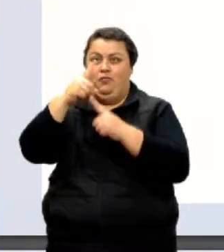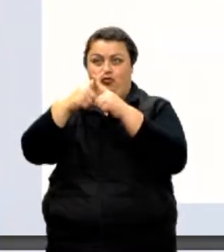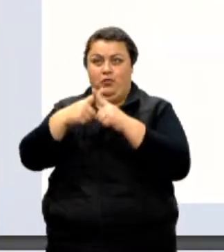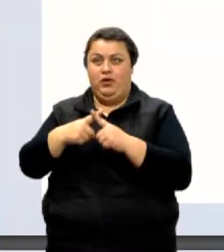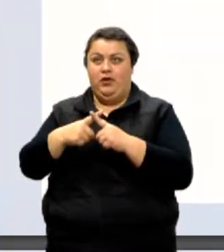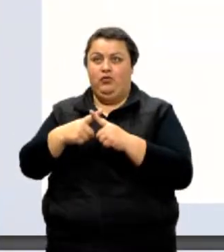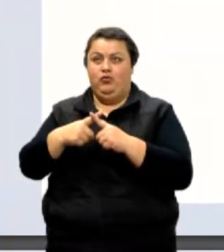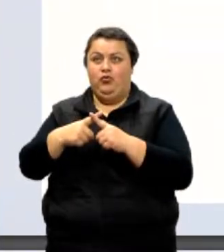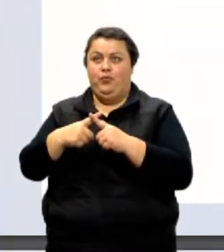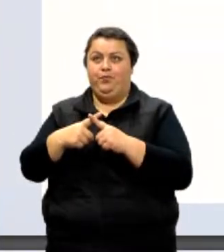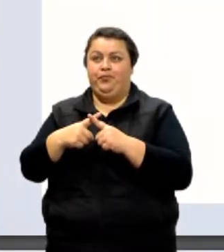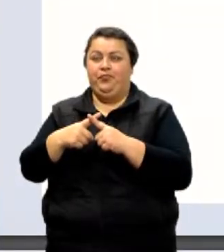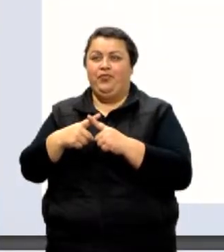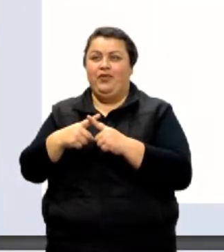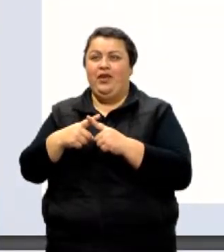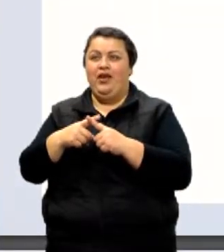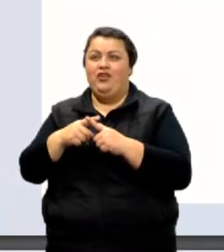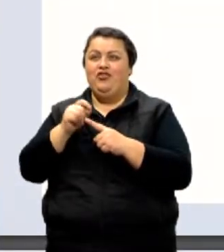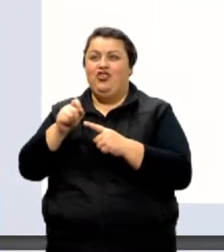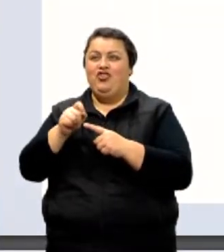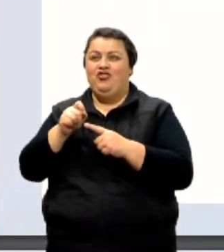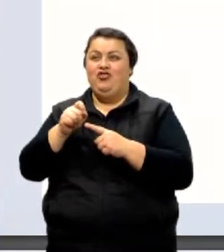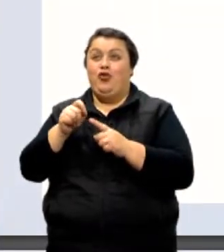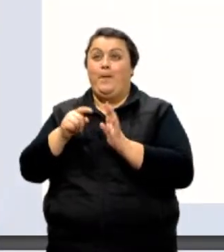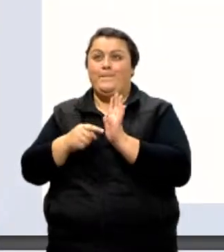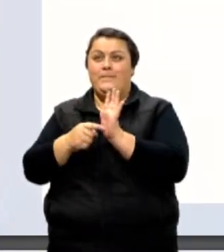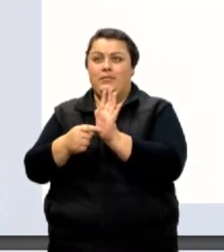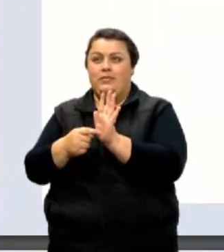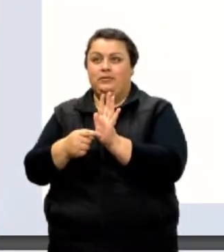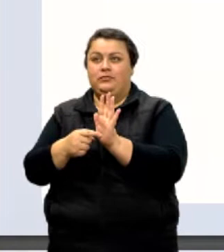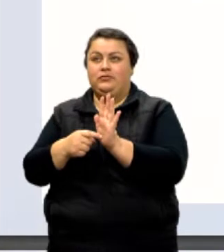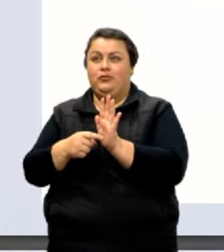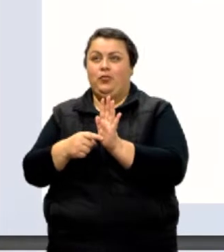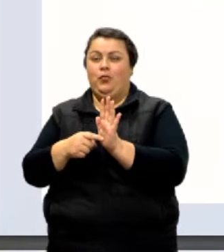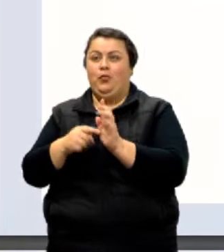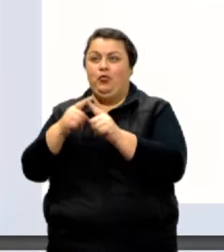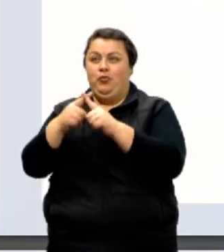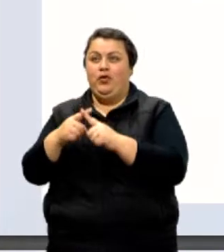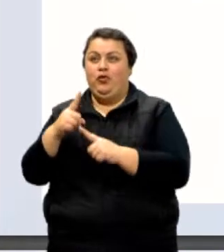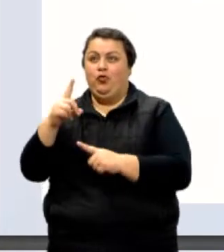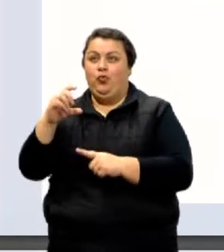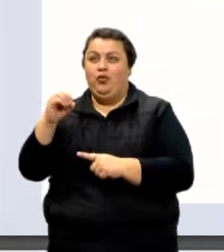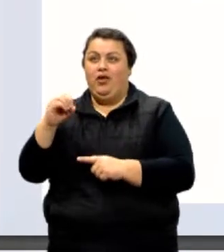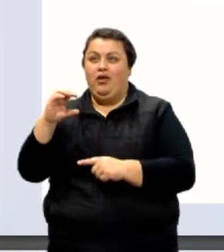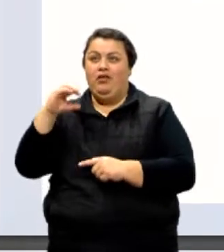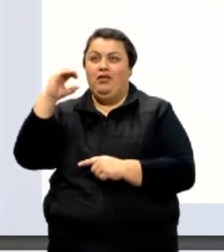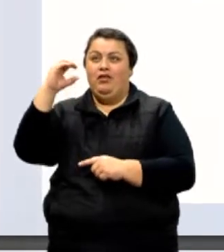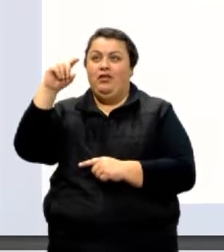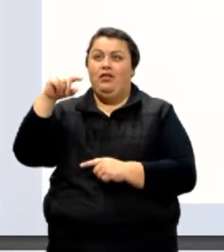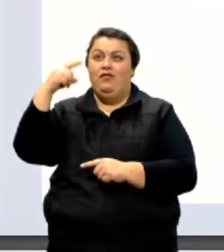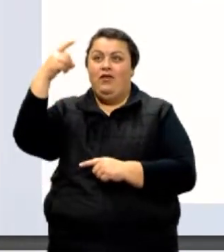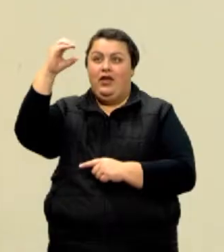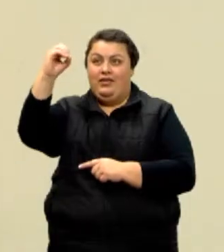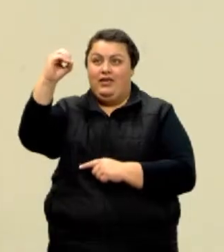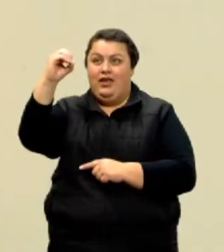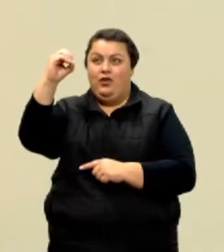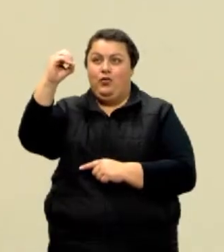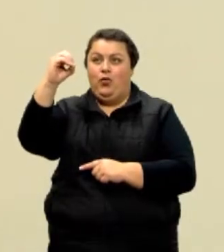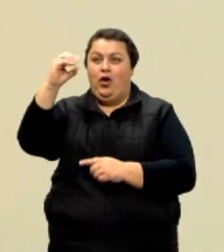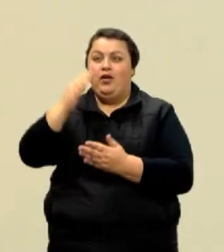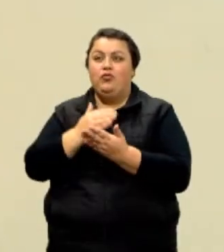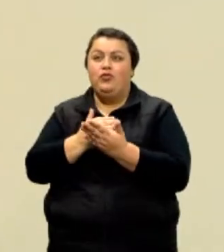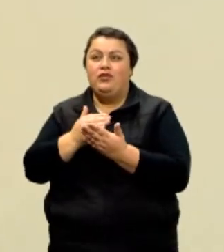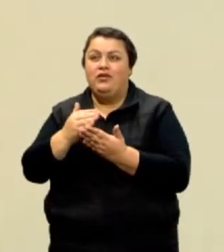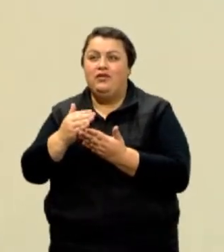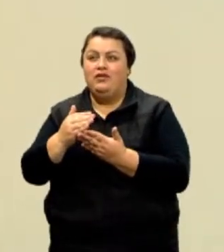força o aparecimento do 10 na zero. Quando o número não tem uma potência de 10 tu parte de